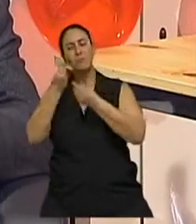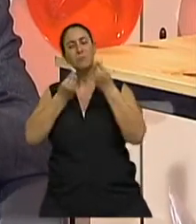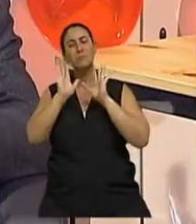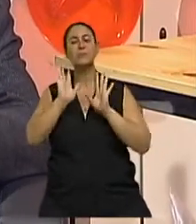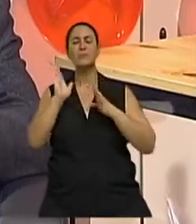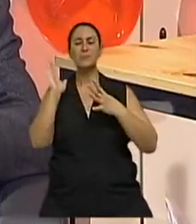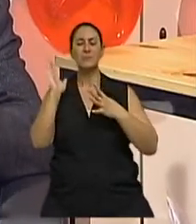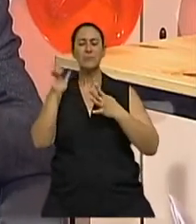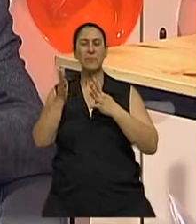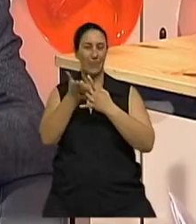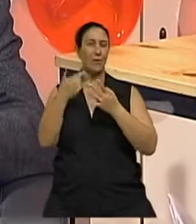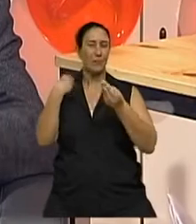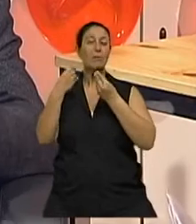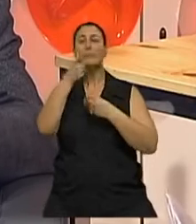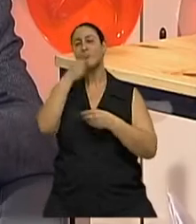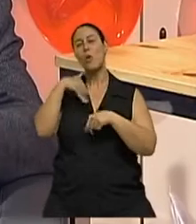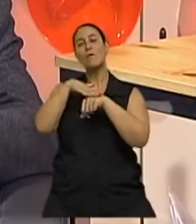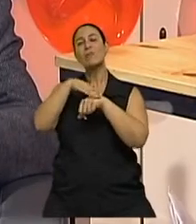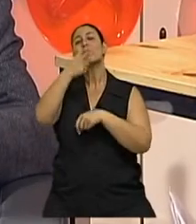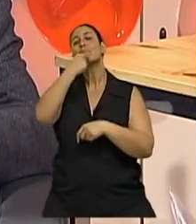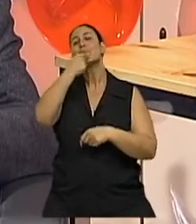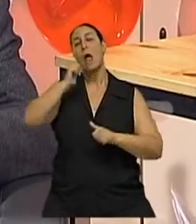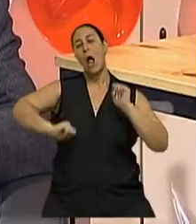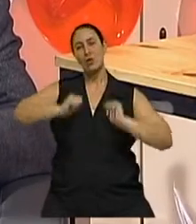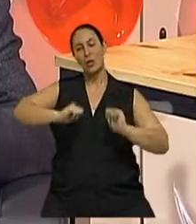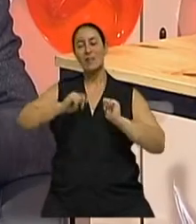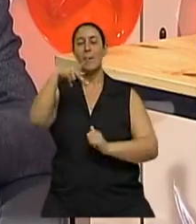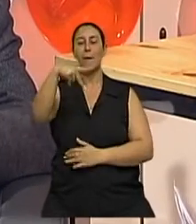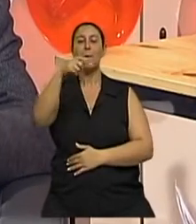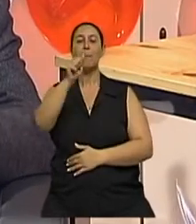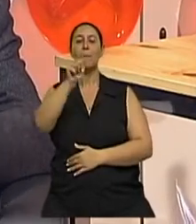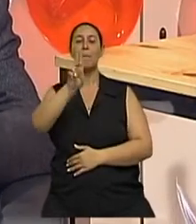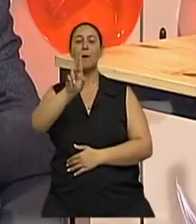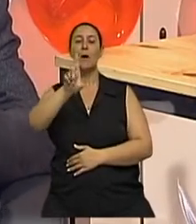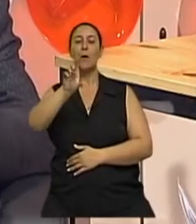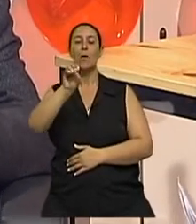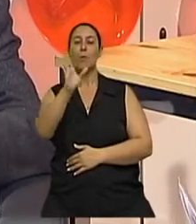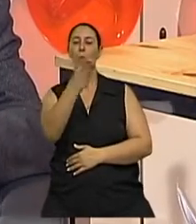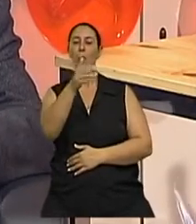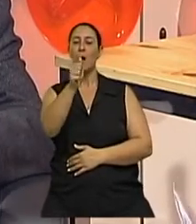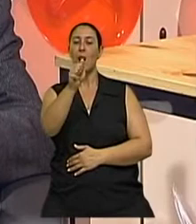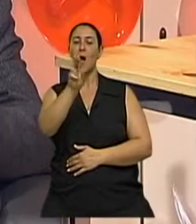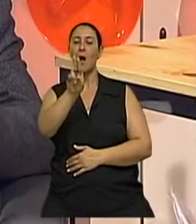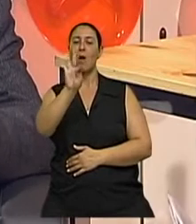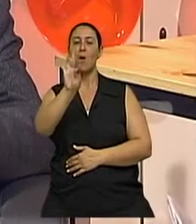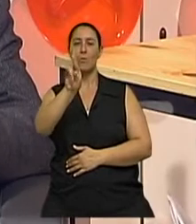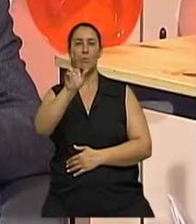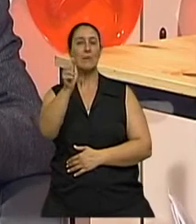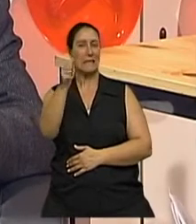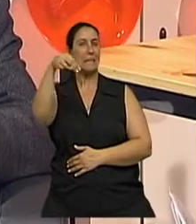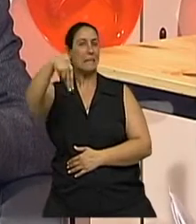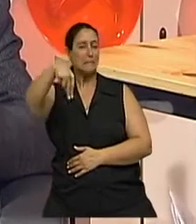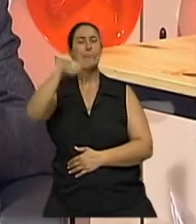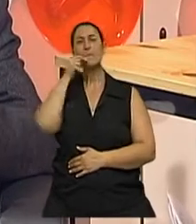de uma entrevista com o ator, com o Paulo Tran, que me marcou muito a forma com que ele viu o processo dele de envelhecimento e